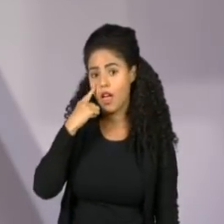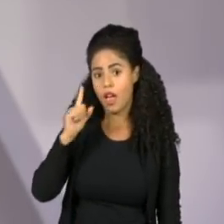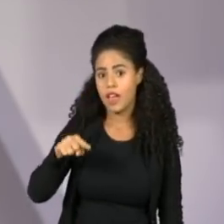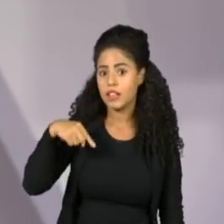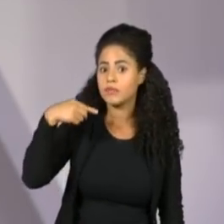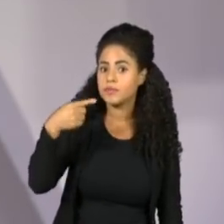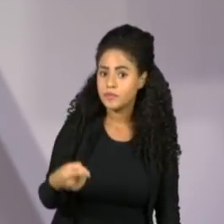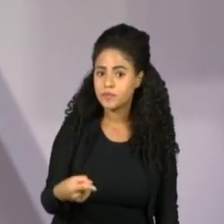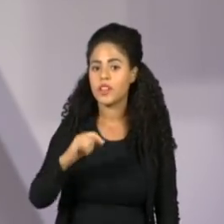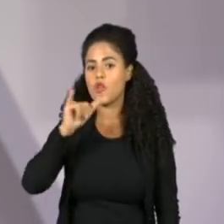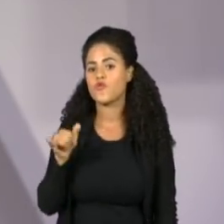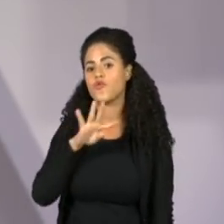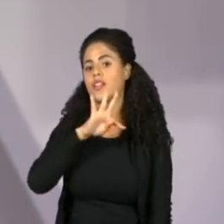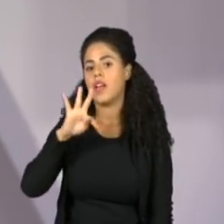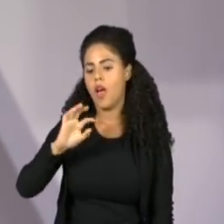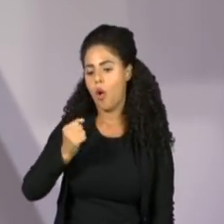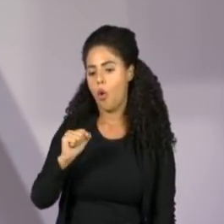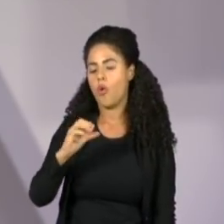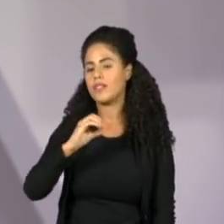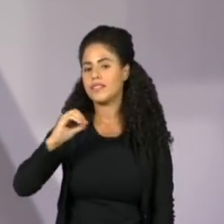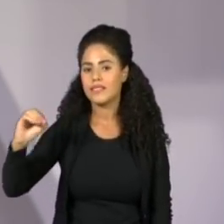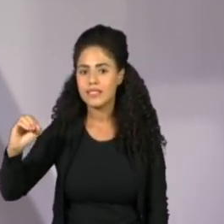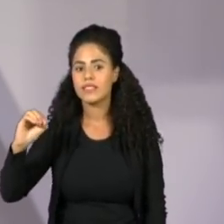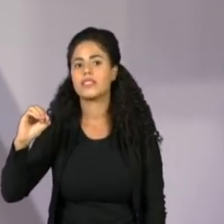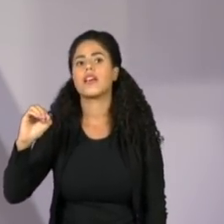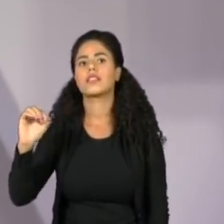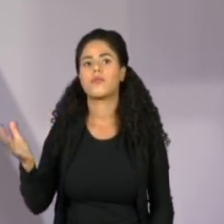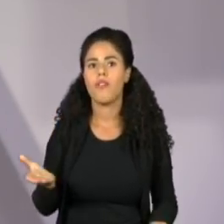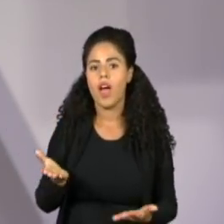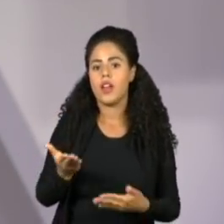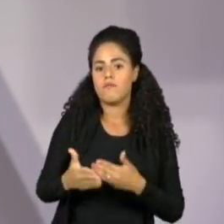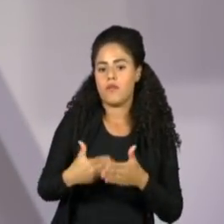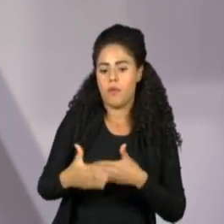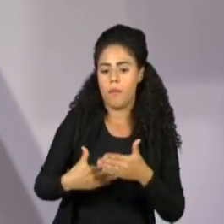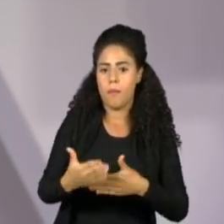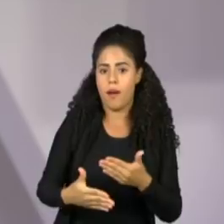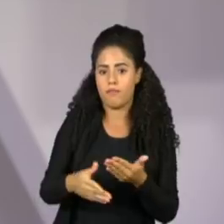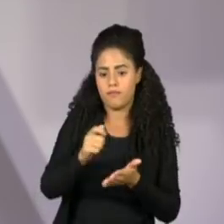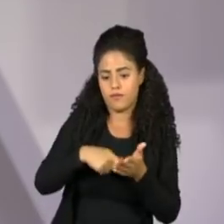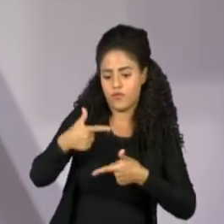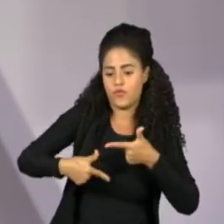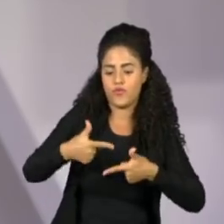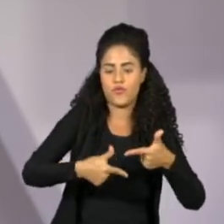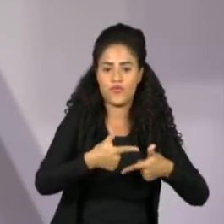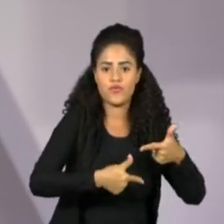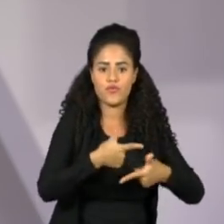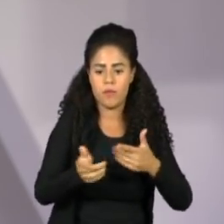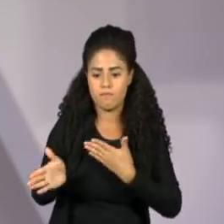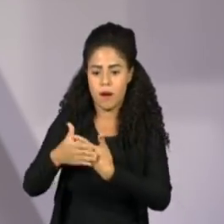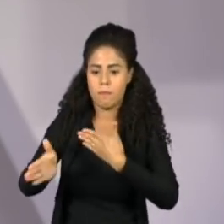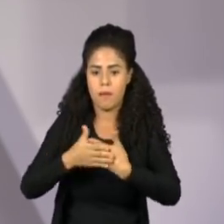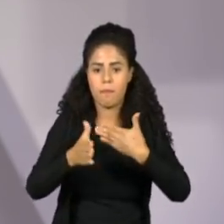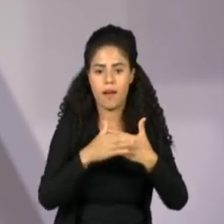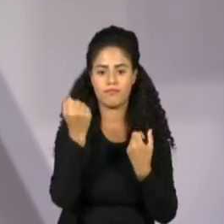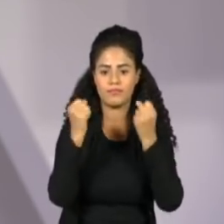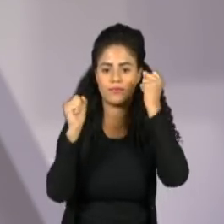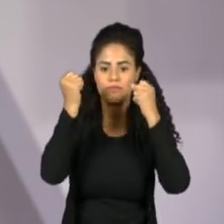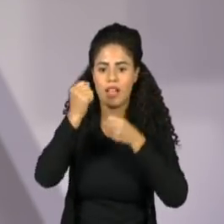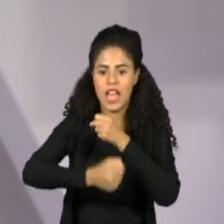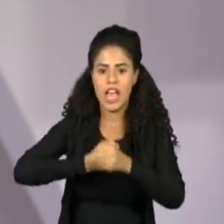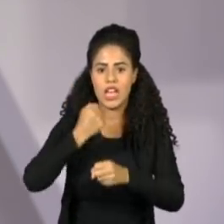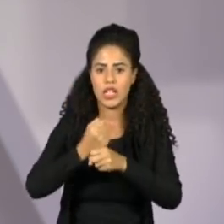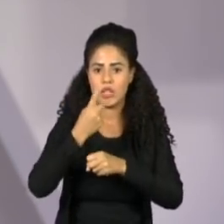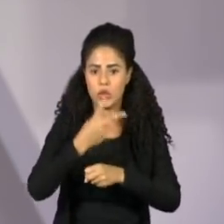Jornal da Tarde, mais de 800 mil vagas formais para trabalhadores domésticos foram fechadas em dois anos de